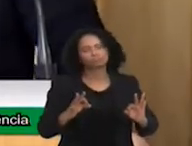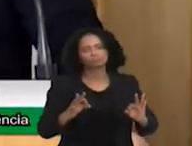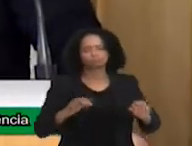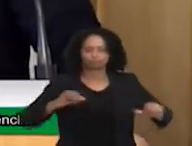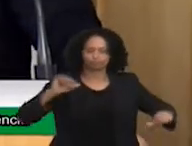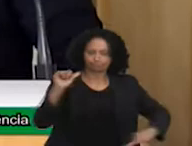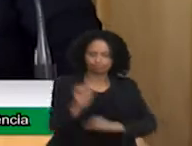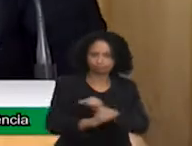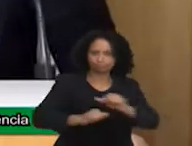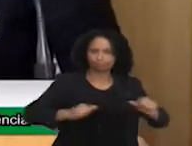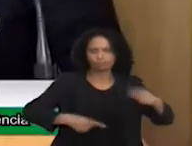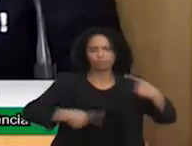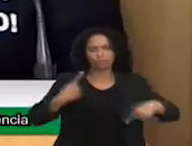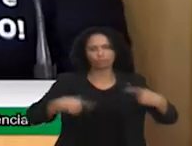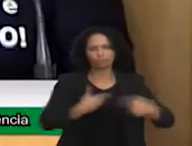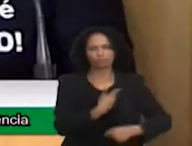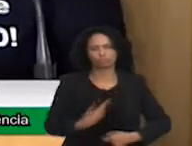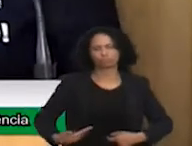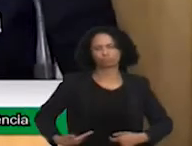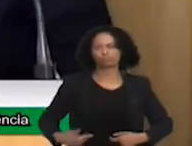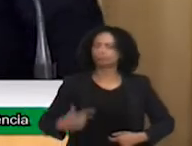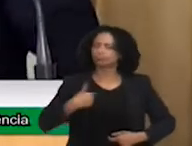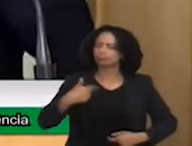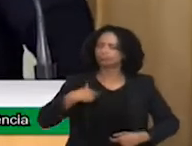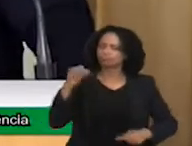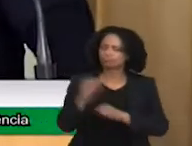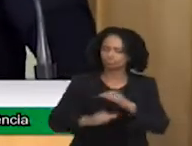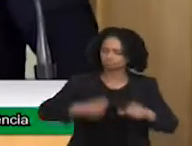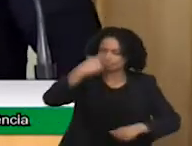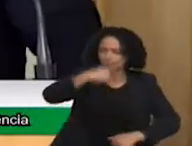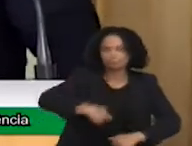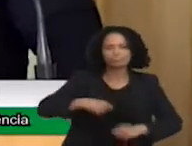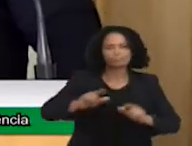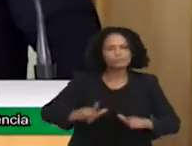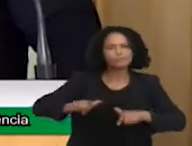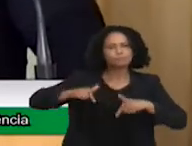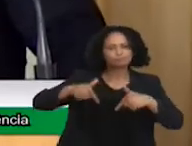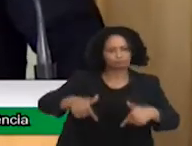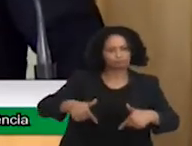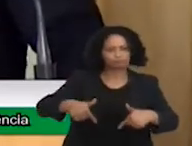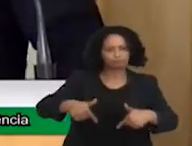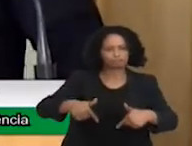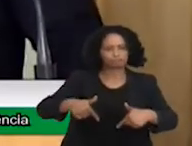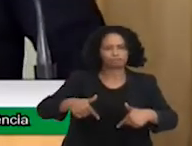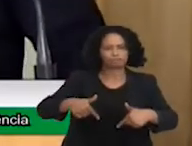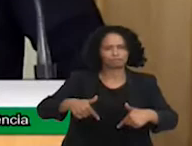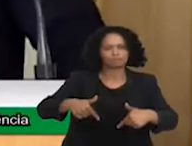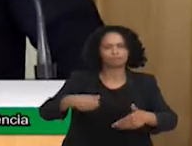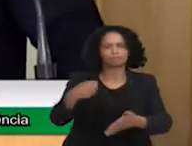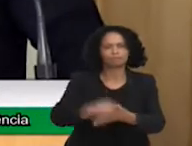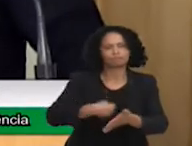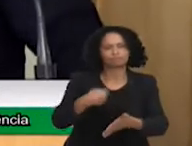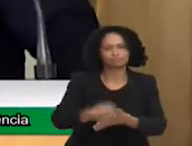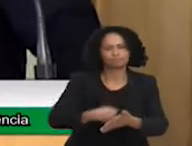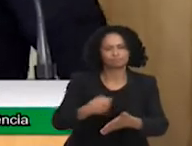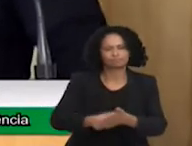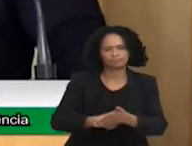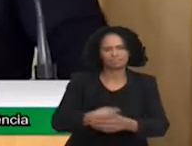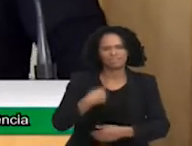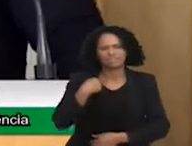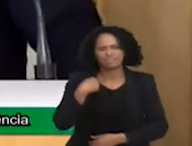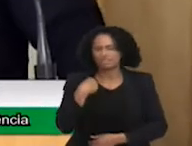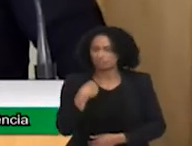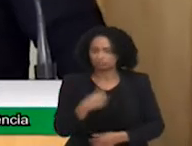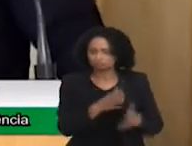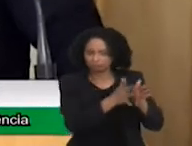política pública. Por isso que eu virei ativista. E aí eu vi a dificuldade dos processos de intersetorialidade. Então, como que eu vou